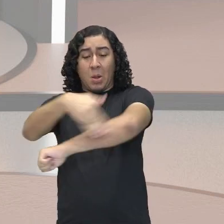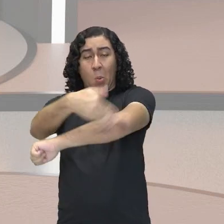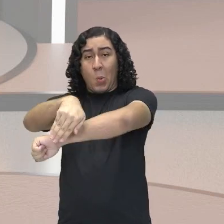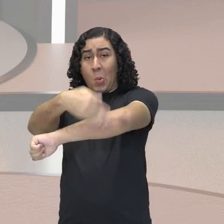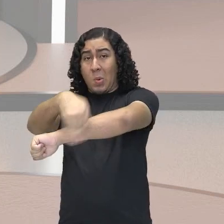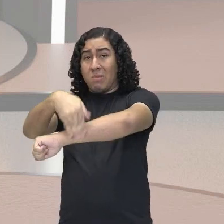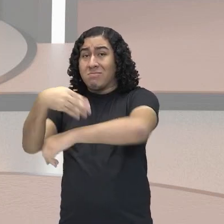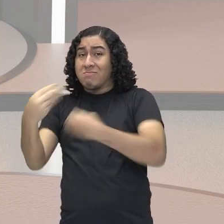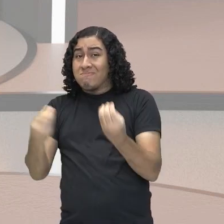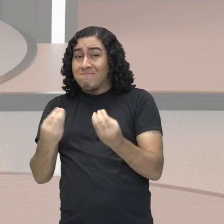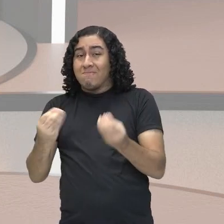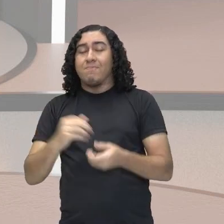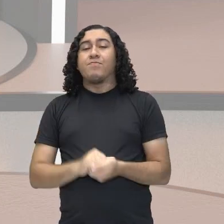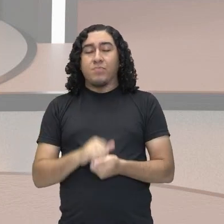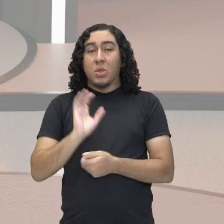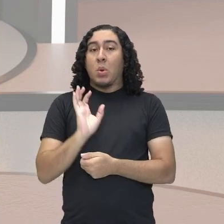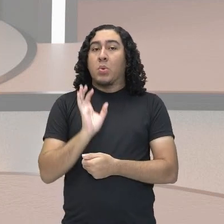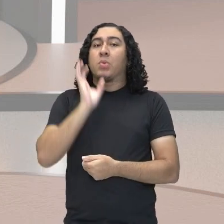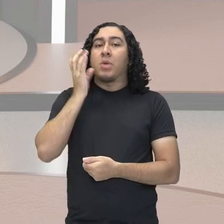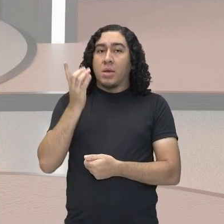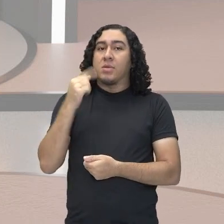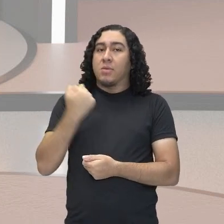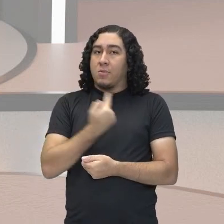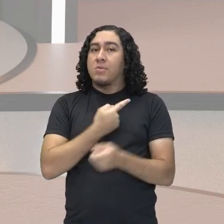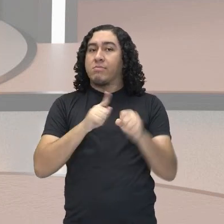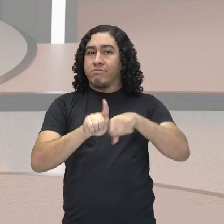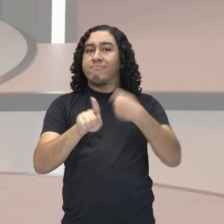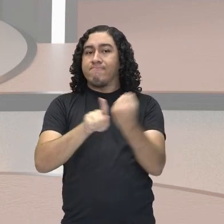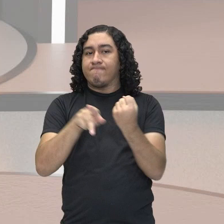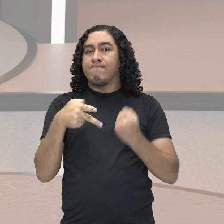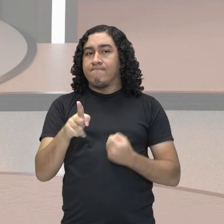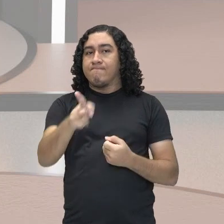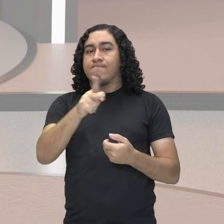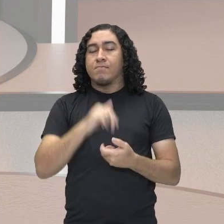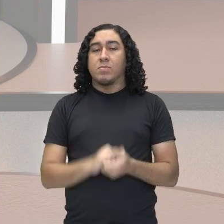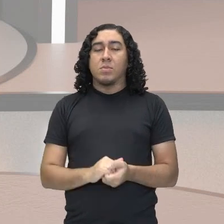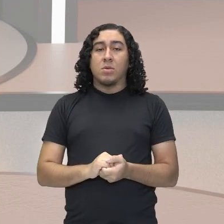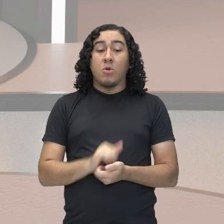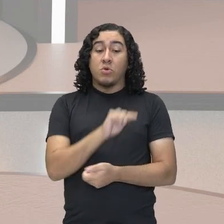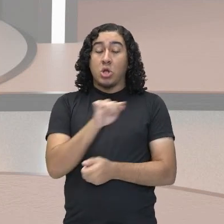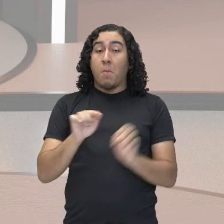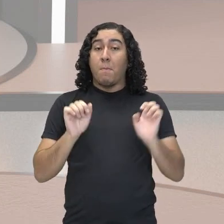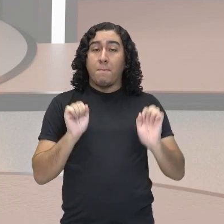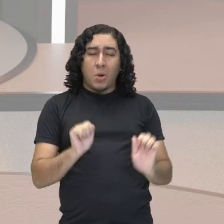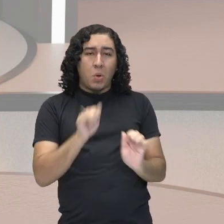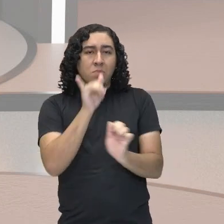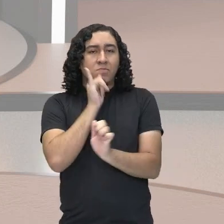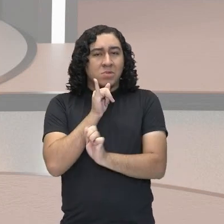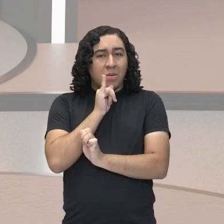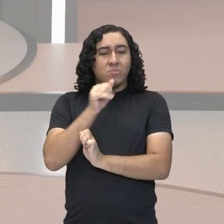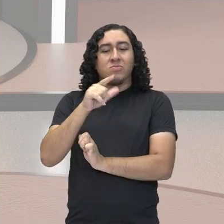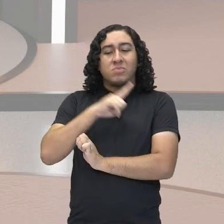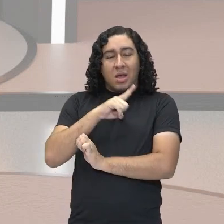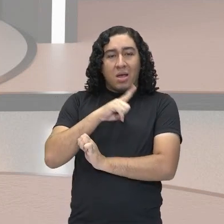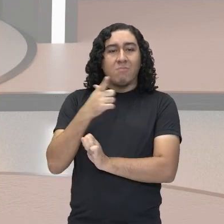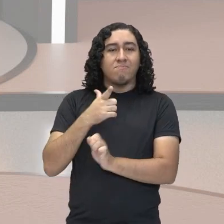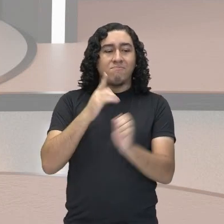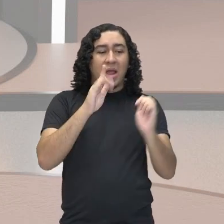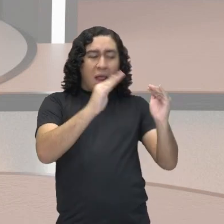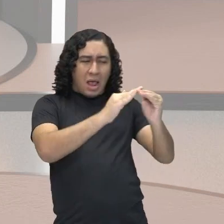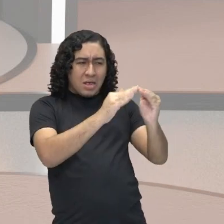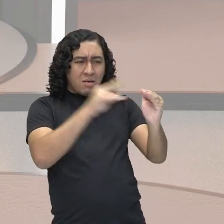Isso aqui, gente, é algo que acontece na nossa sociedade. Você pode ver a casa. Nós vemos, mas